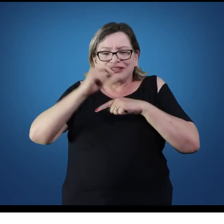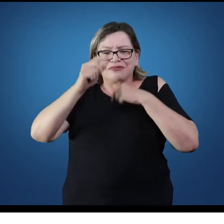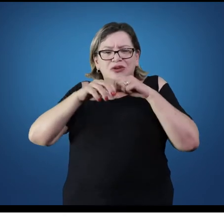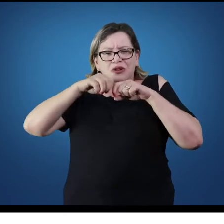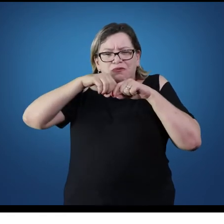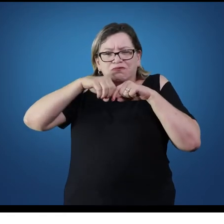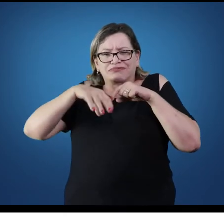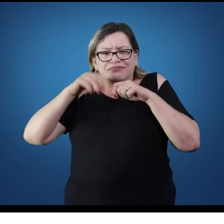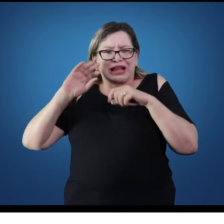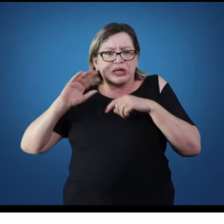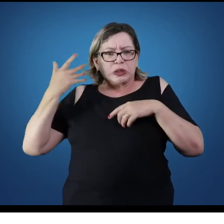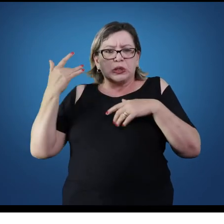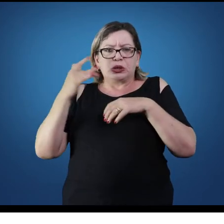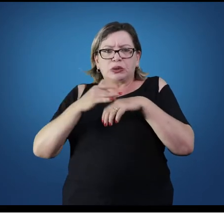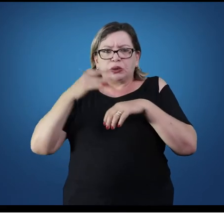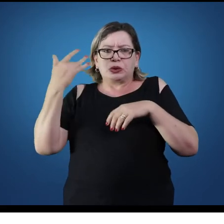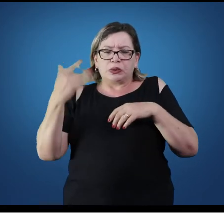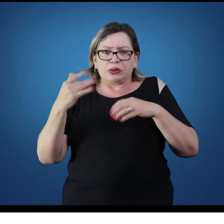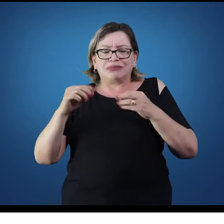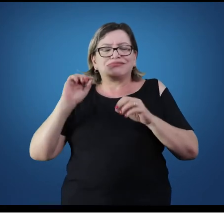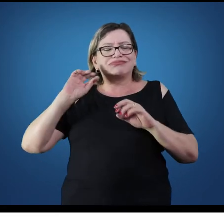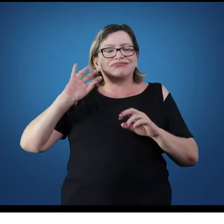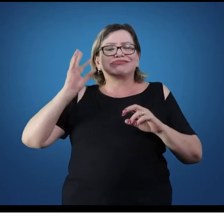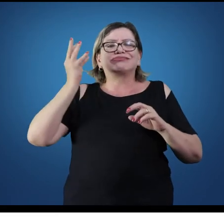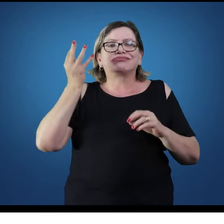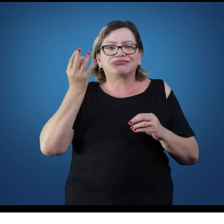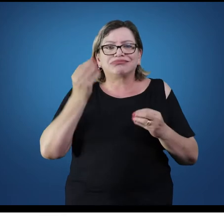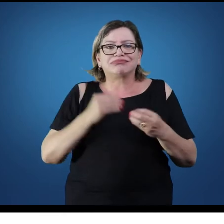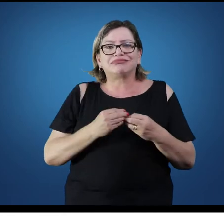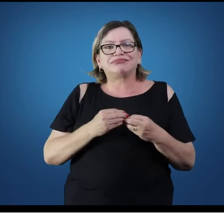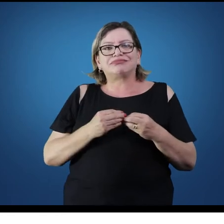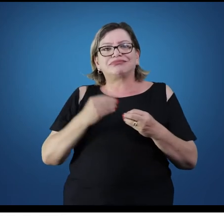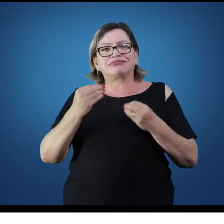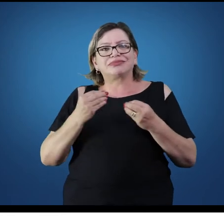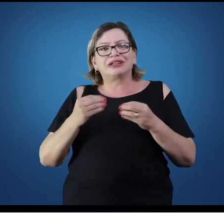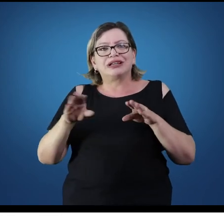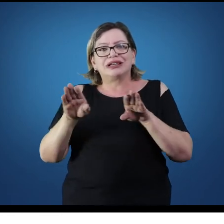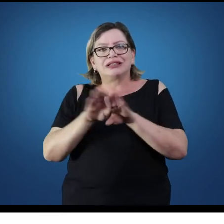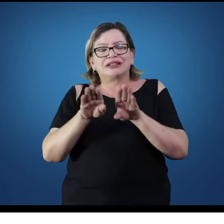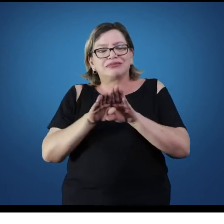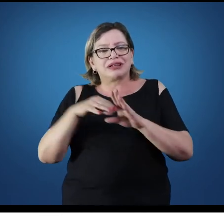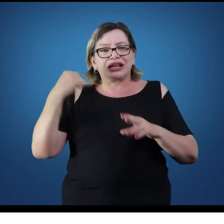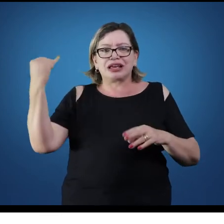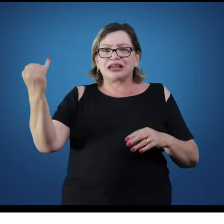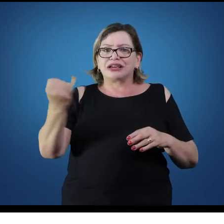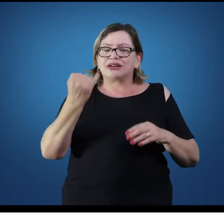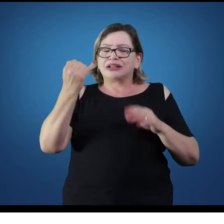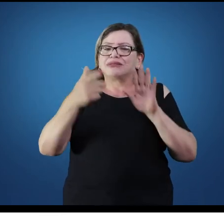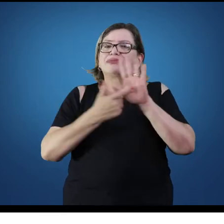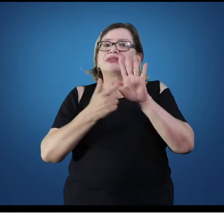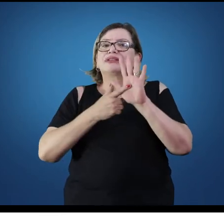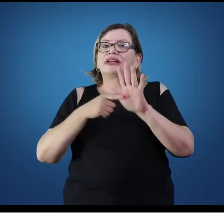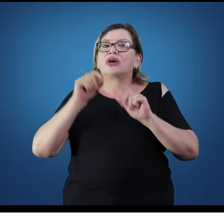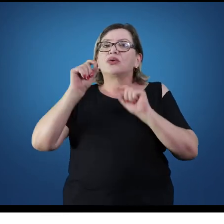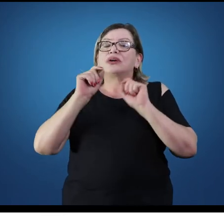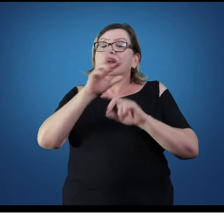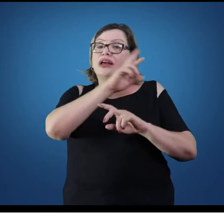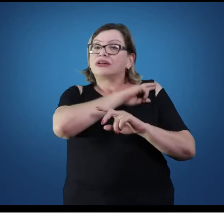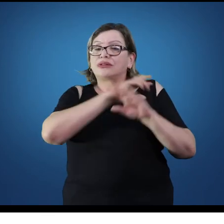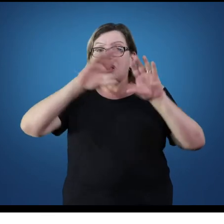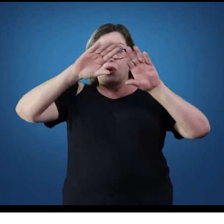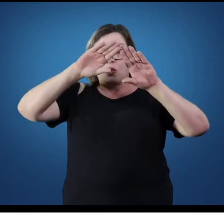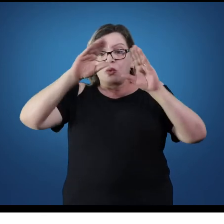aí ou muitas vezes ficar dentro da região do rim. O aspecto fundamental da bexiga, que é um